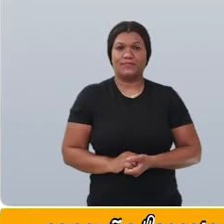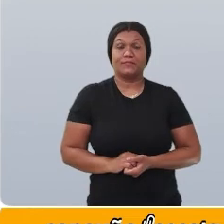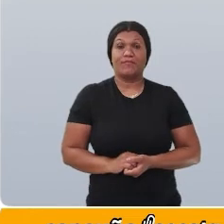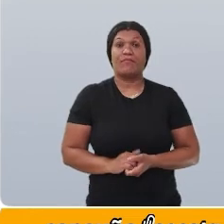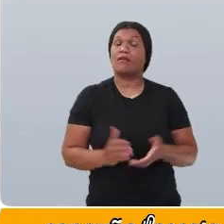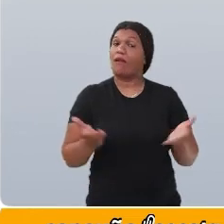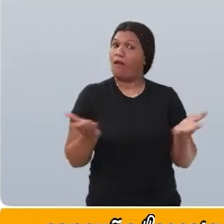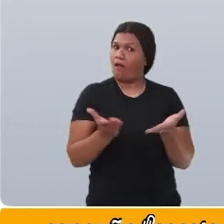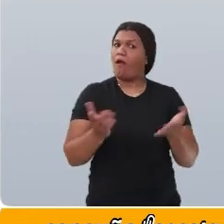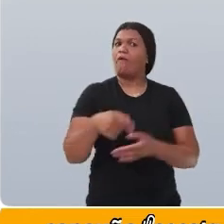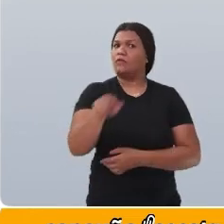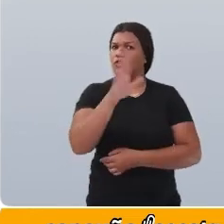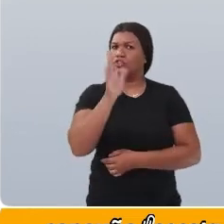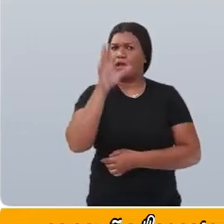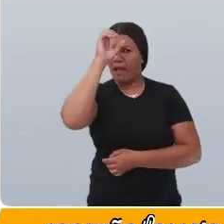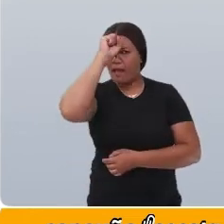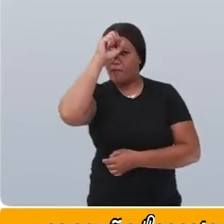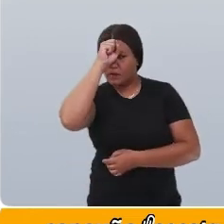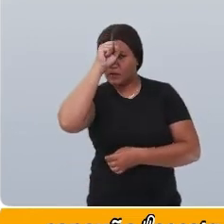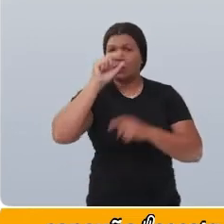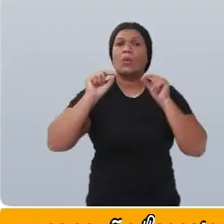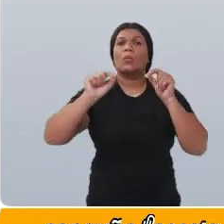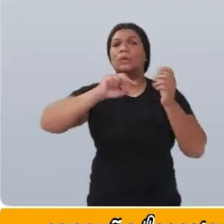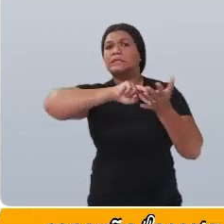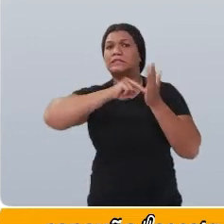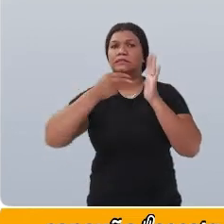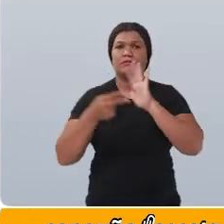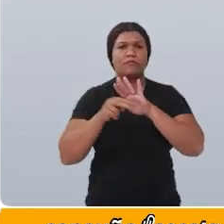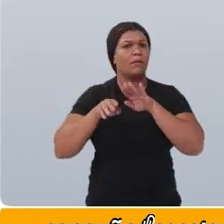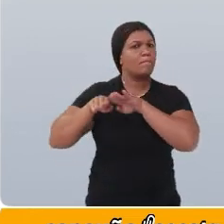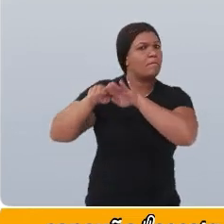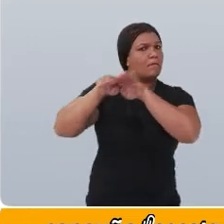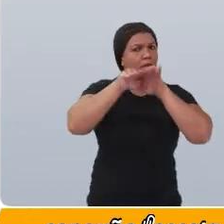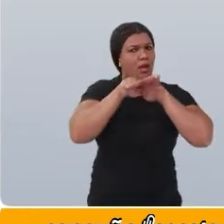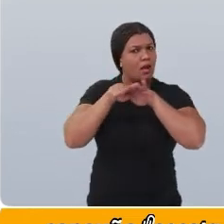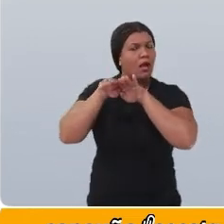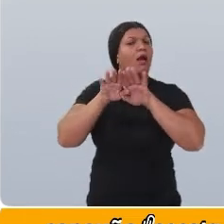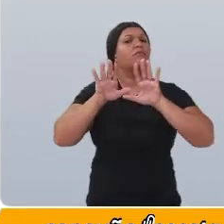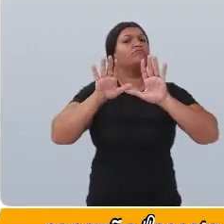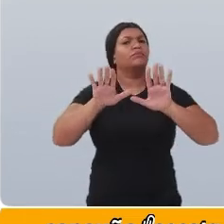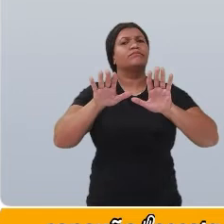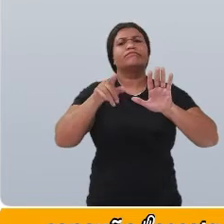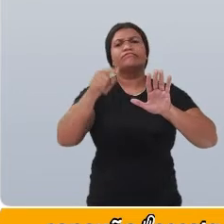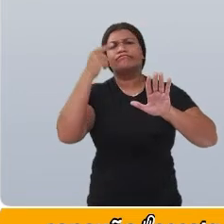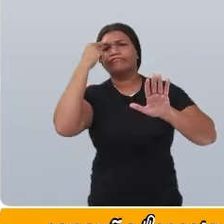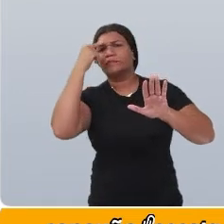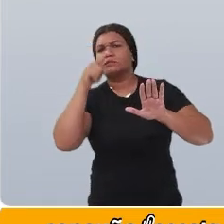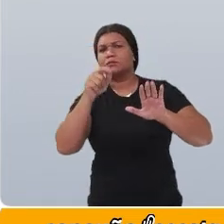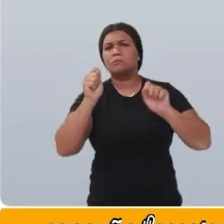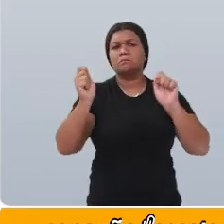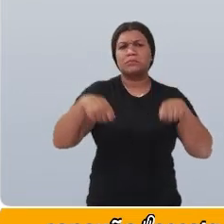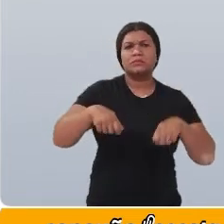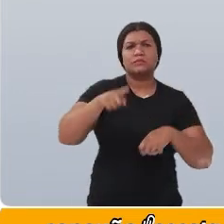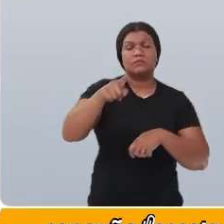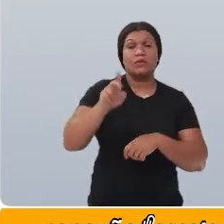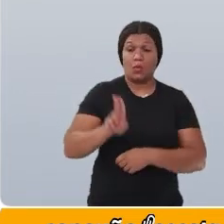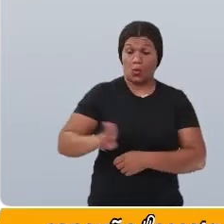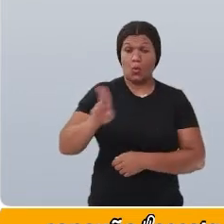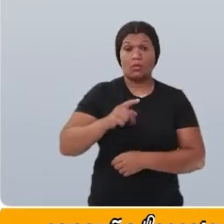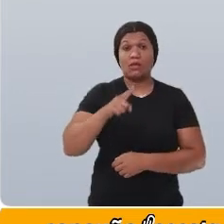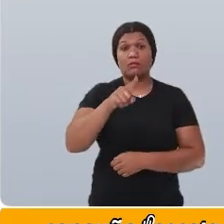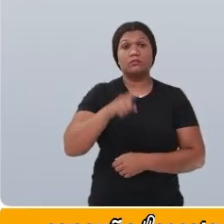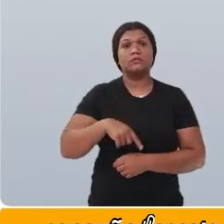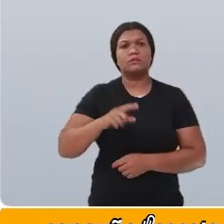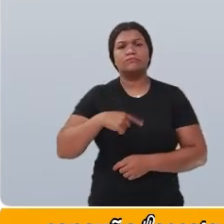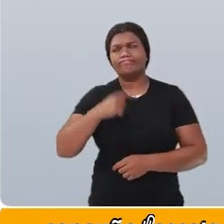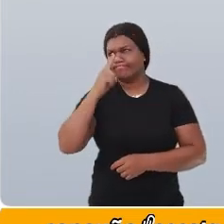Agora que você já aprendeu o que é um padrão, que tal se você usar a criatividade para